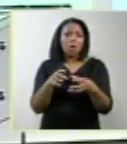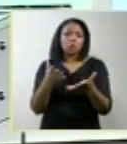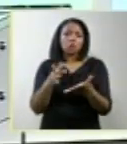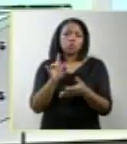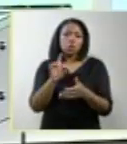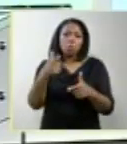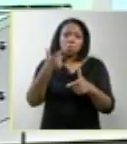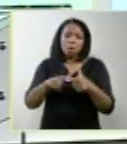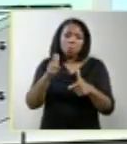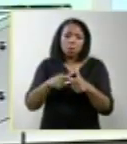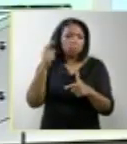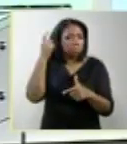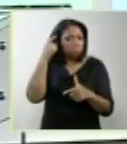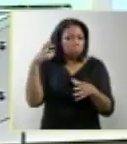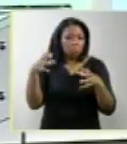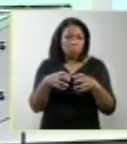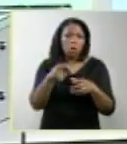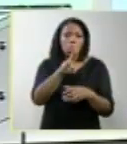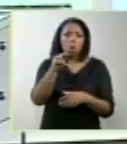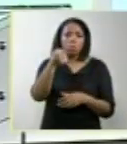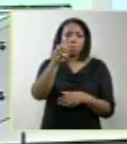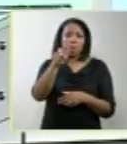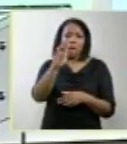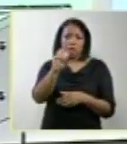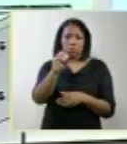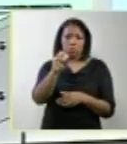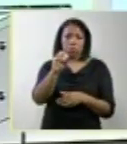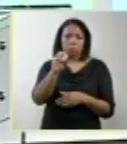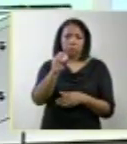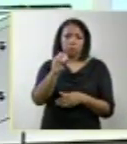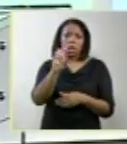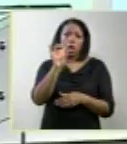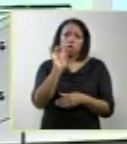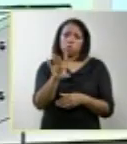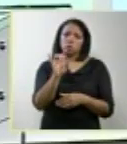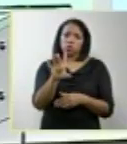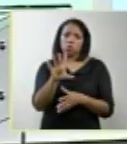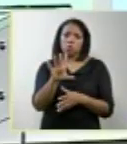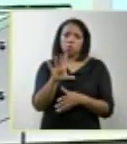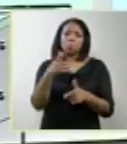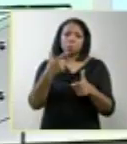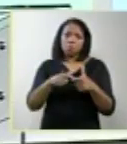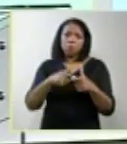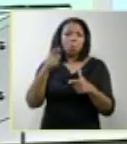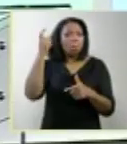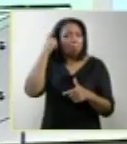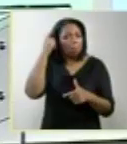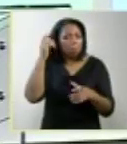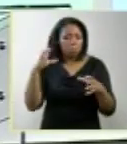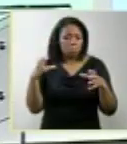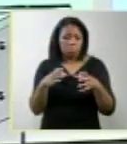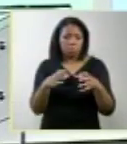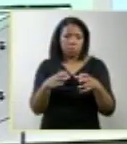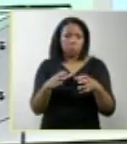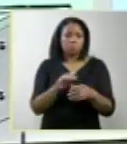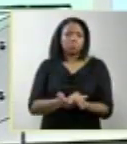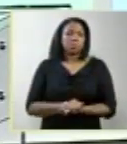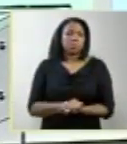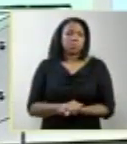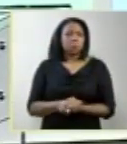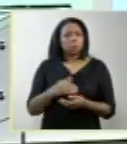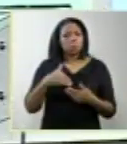meroacrania, mero significa porção, segmento de um anencefalo. Estou muito satisfeito, senhor ministro. Obrigado.